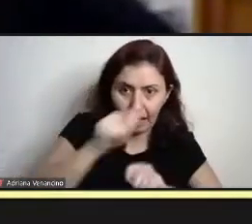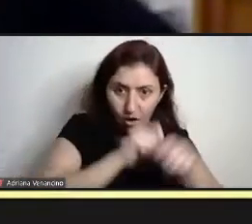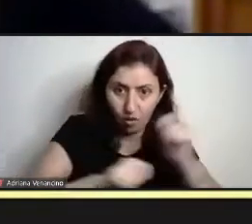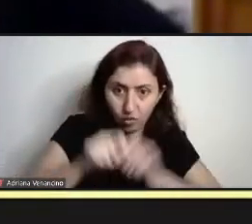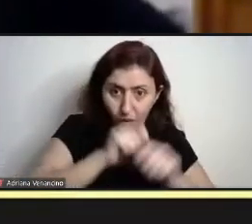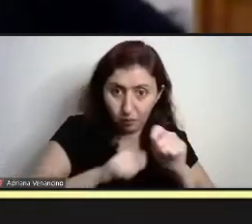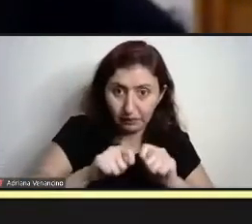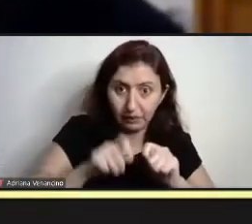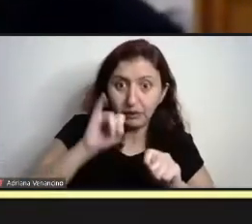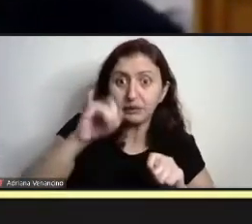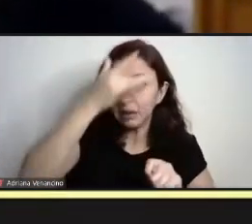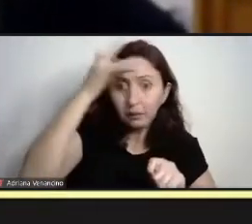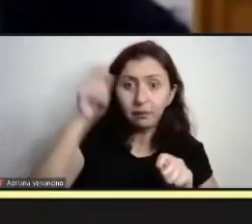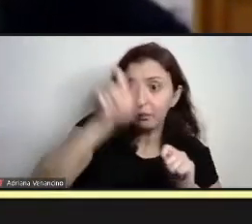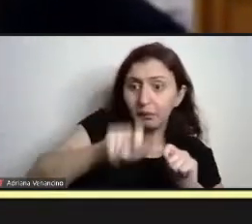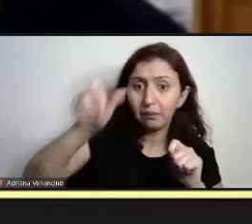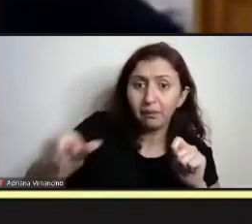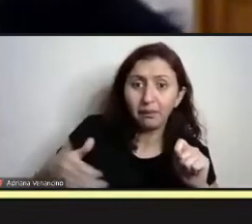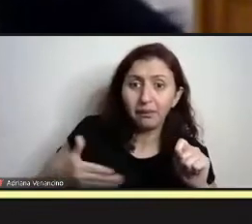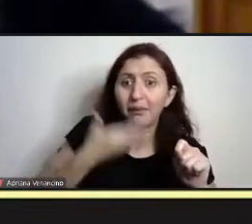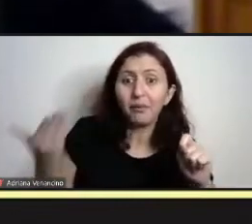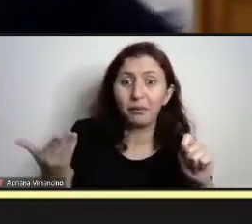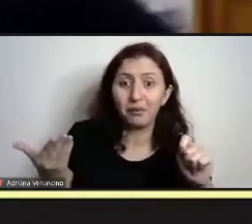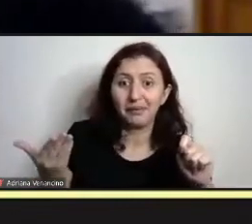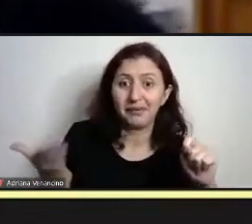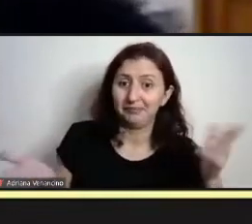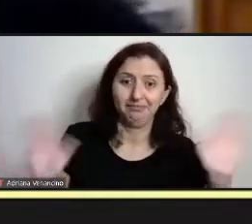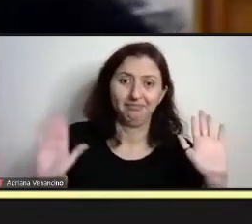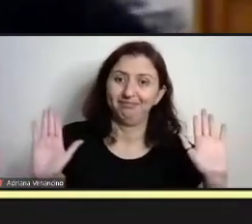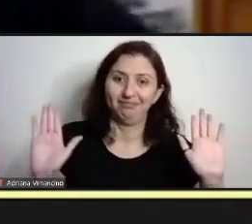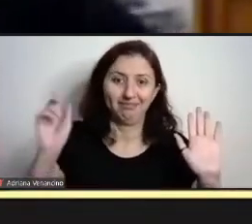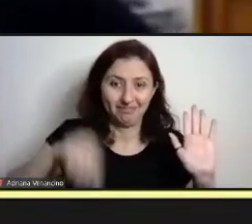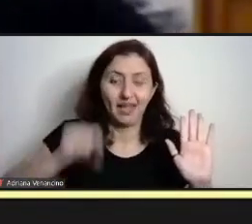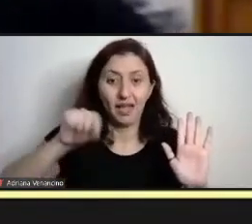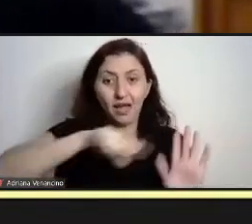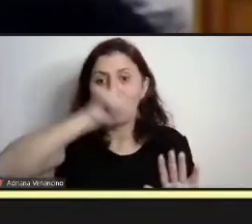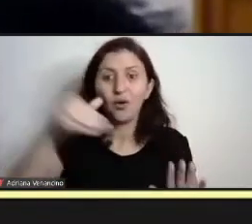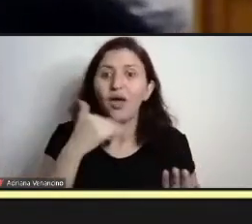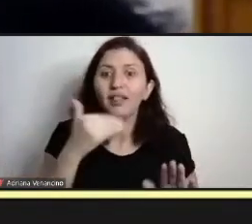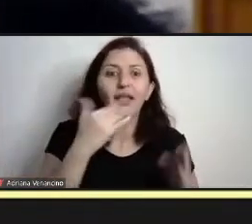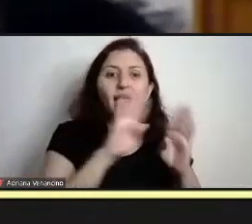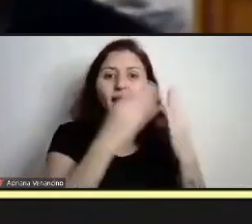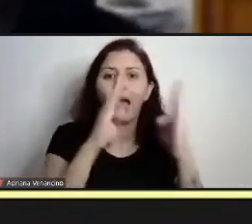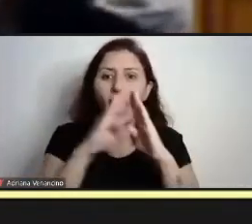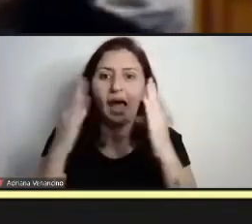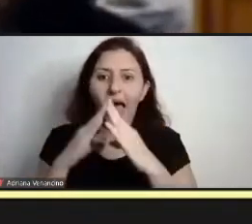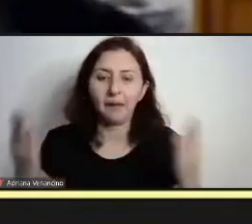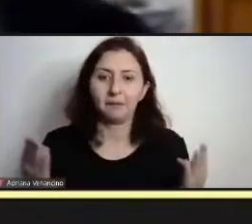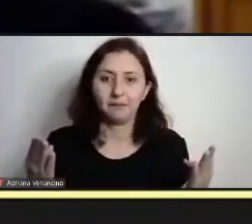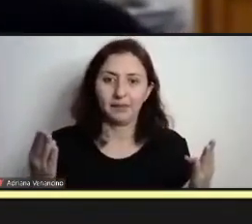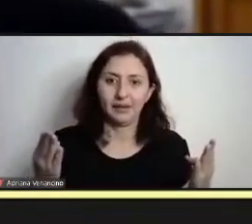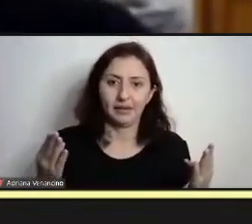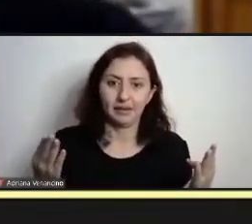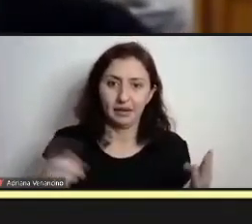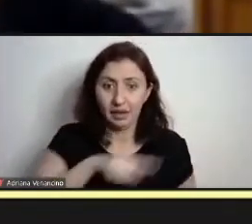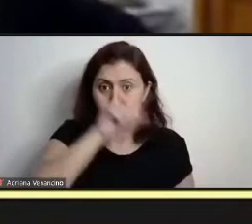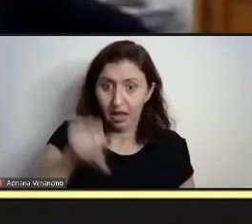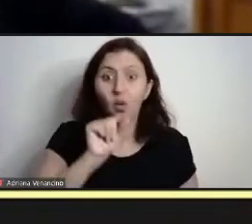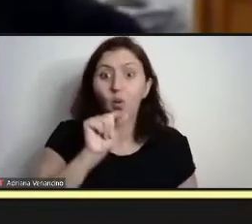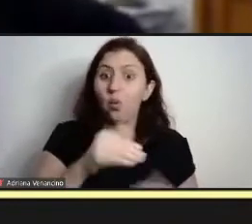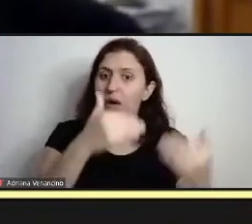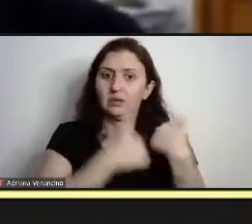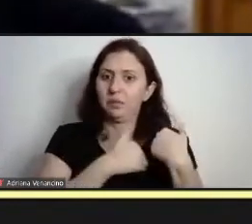pessoas. Então, não adianta você abrir. E é isso que está acontecendo, inclusive, Natália, eles irresponsavelmente